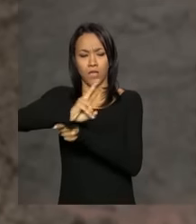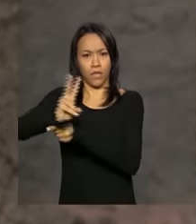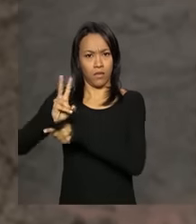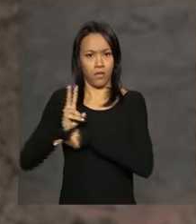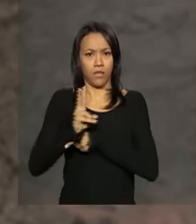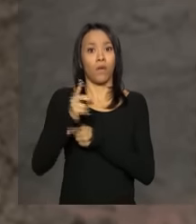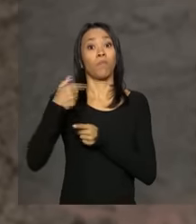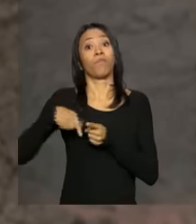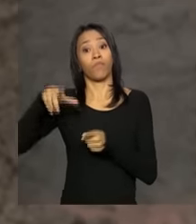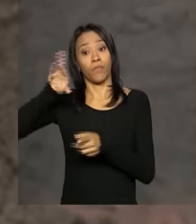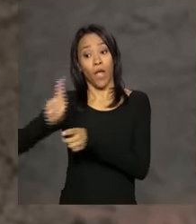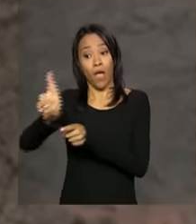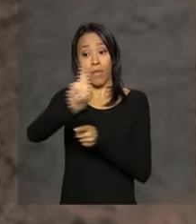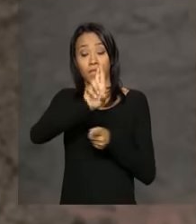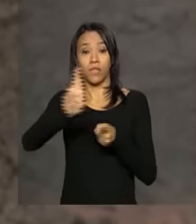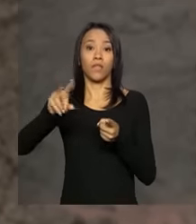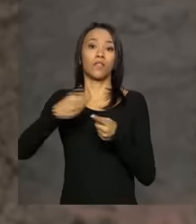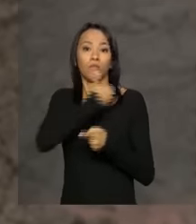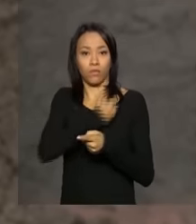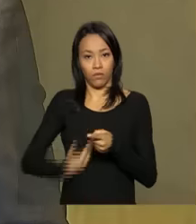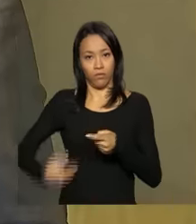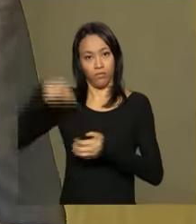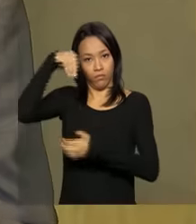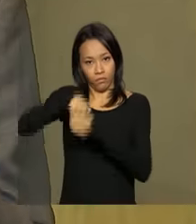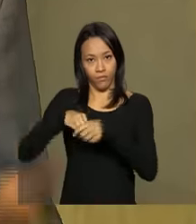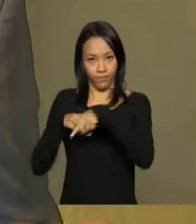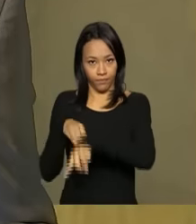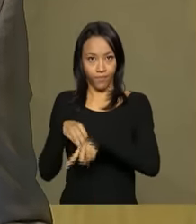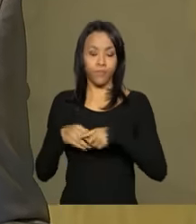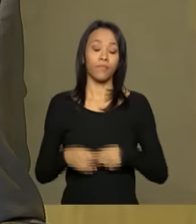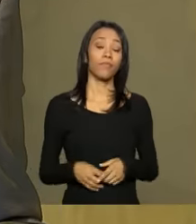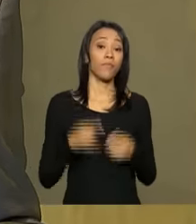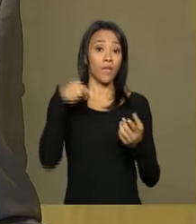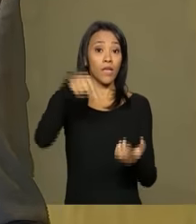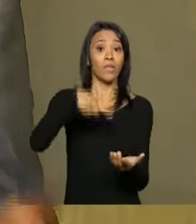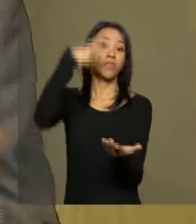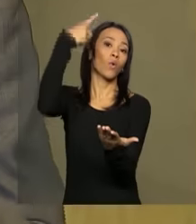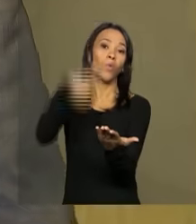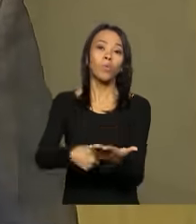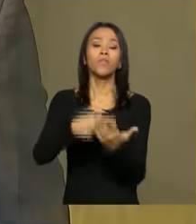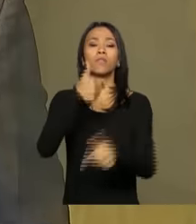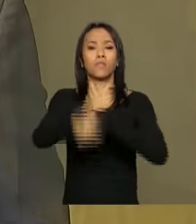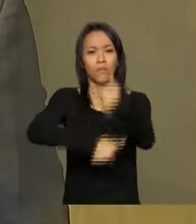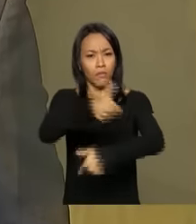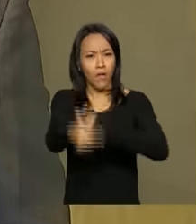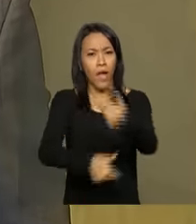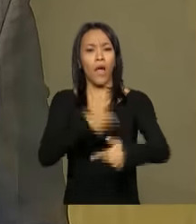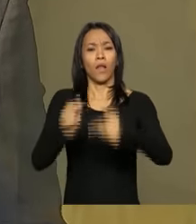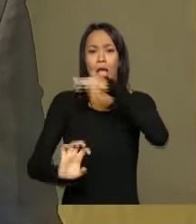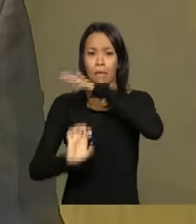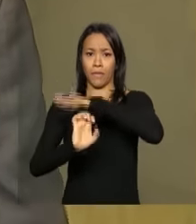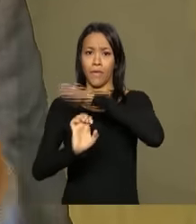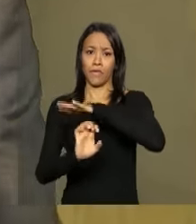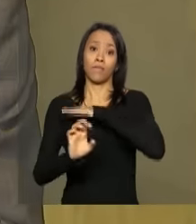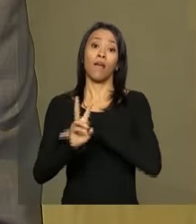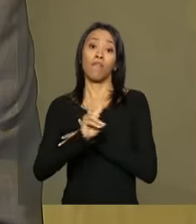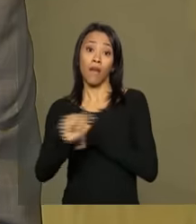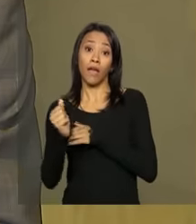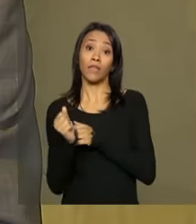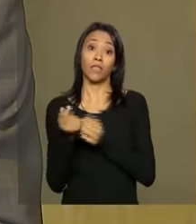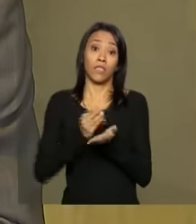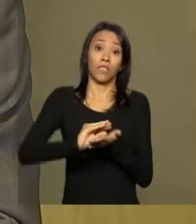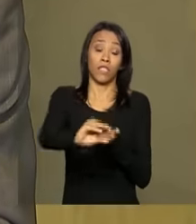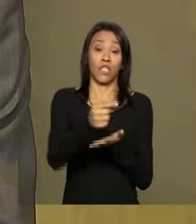formado por representantes do poder público. O acordo prevê que a mineradora Samarco vai investir pelo menos 20